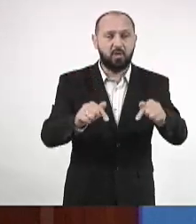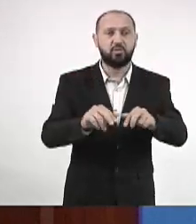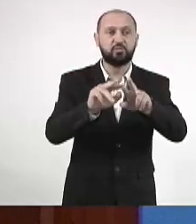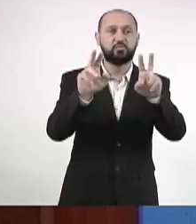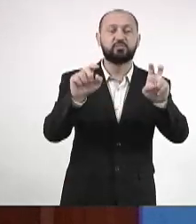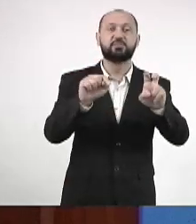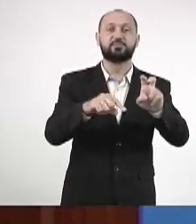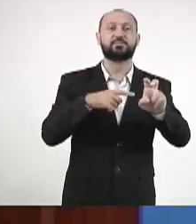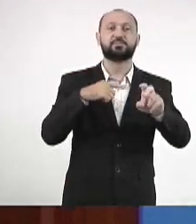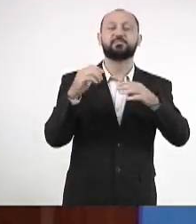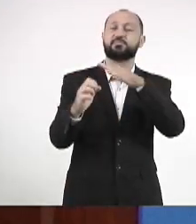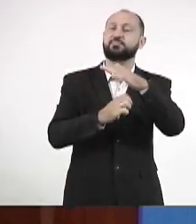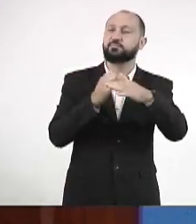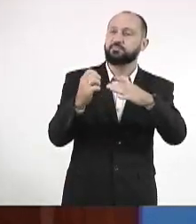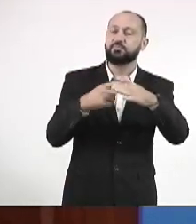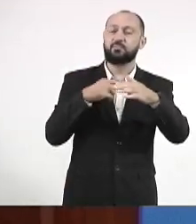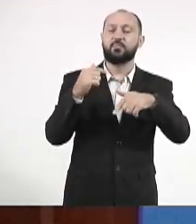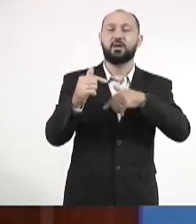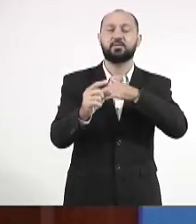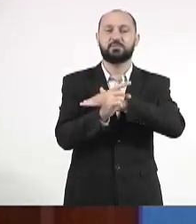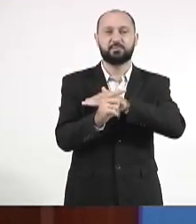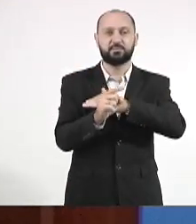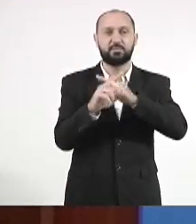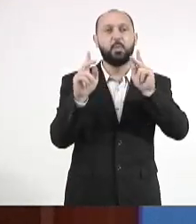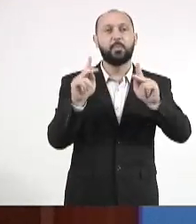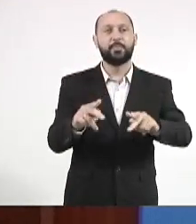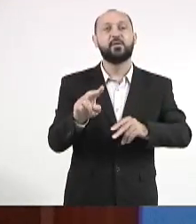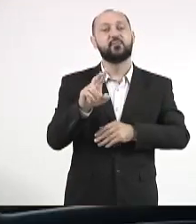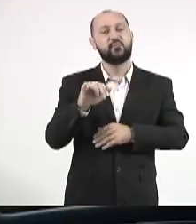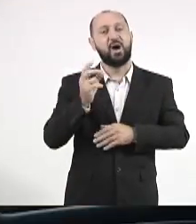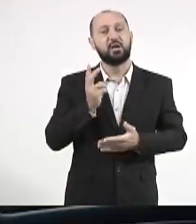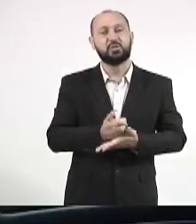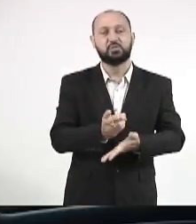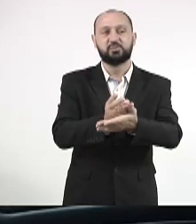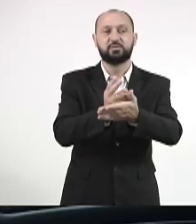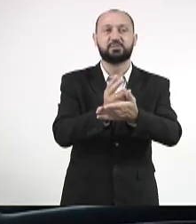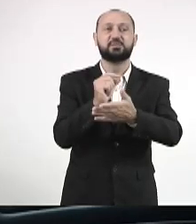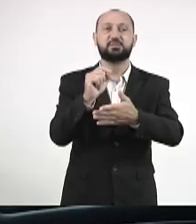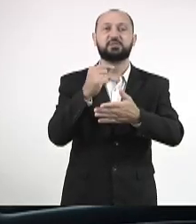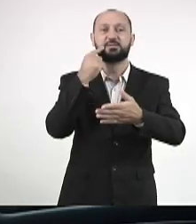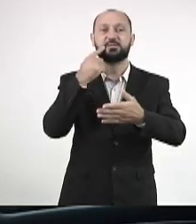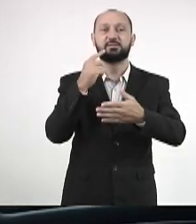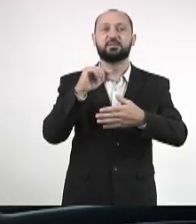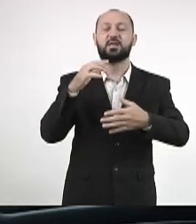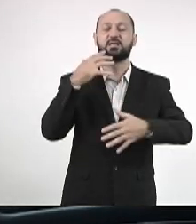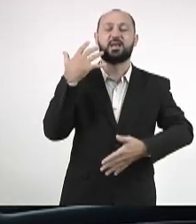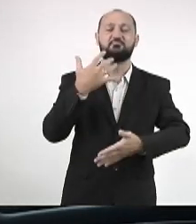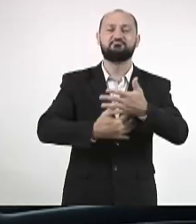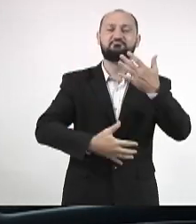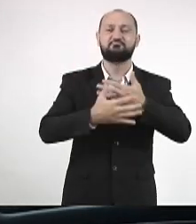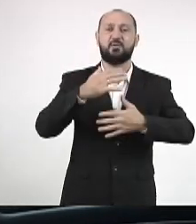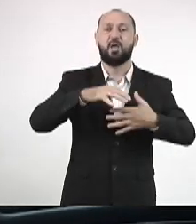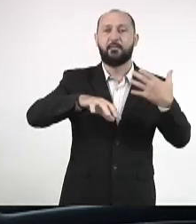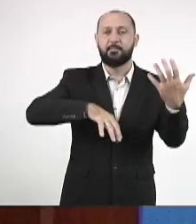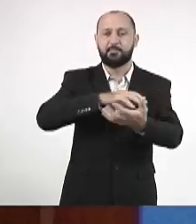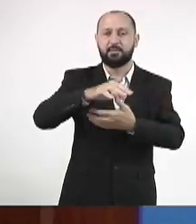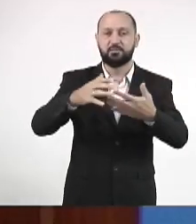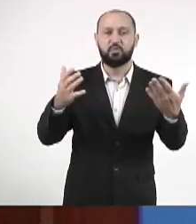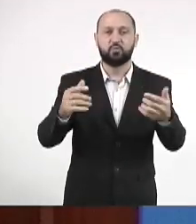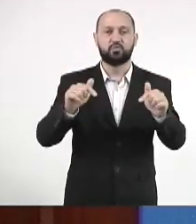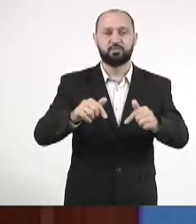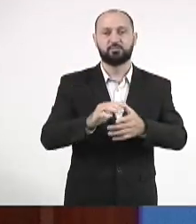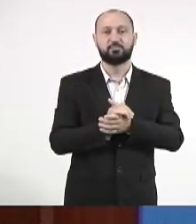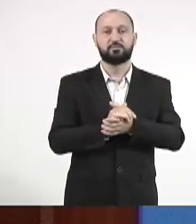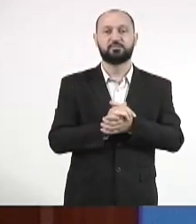a questão dessas concessionárias de serviço público, vai continuar essa esculhambação, essa terra de ninguém.